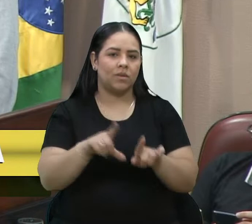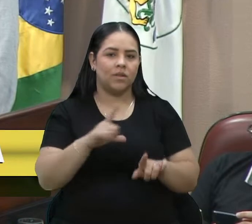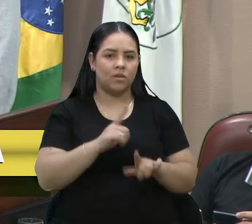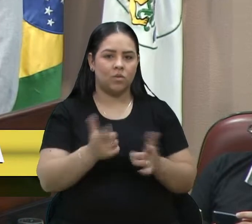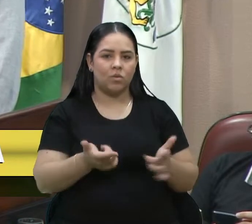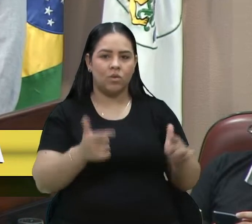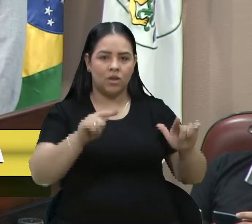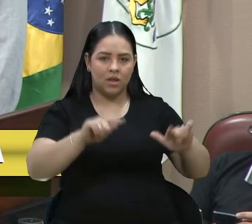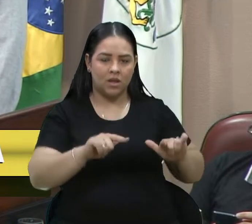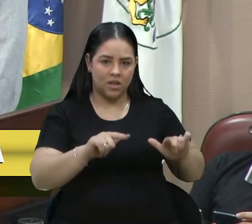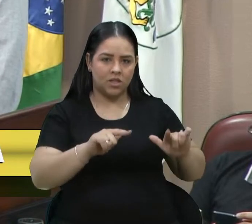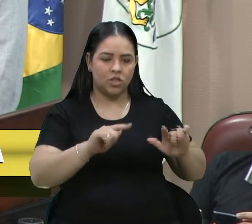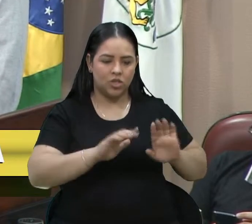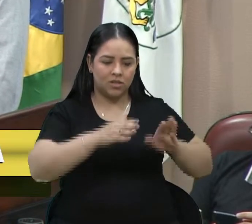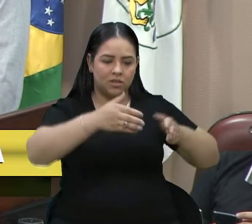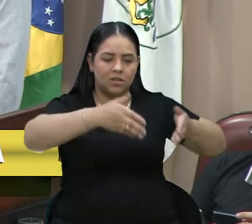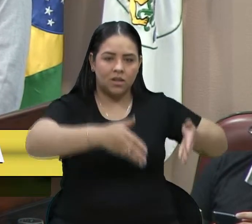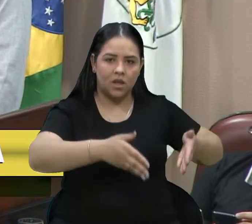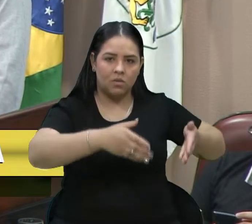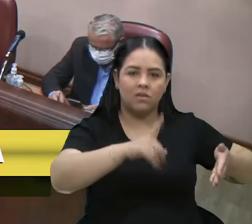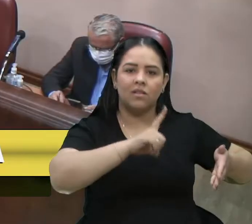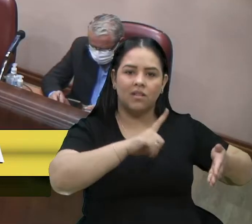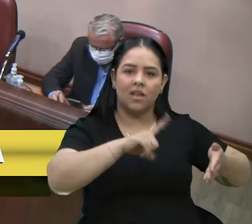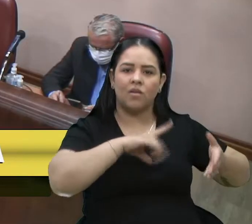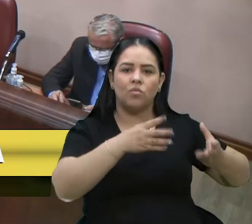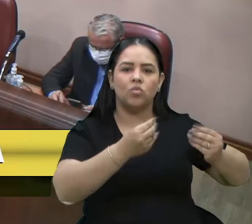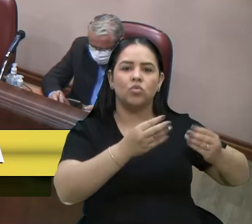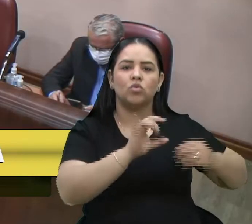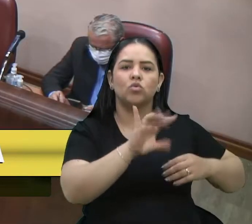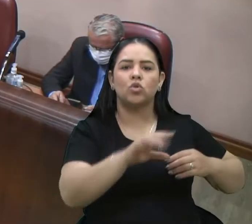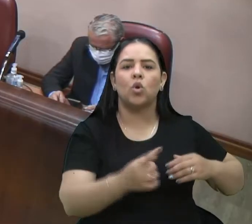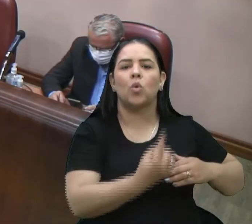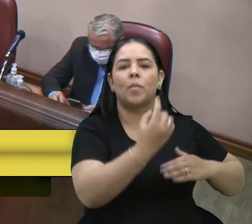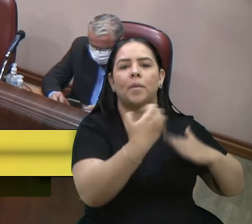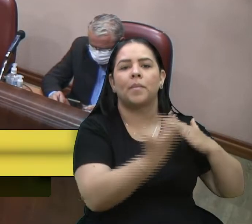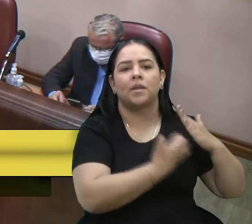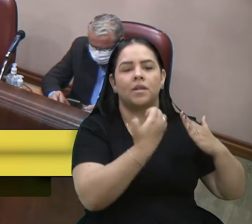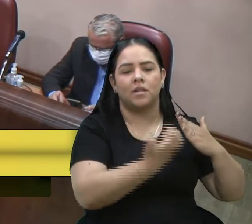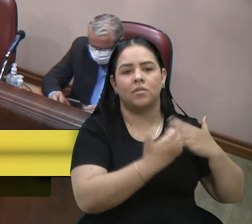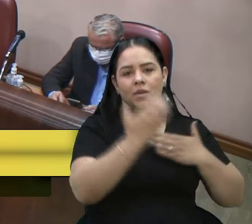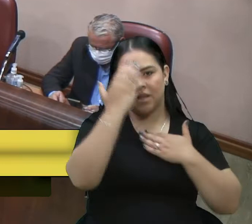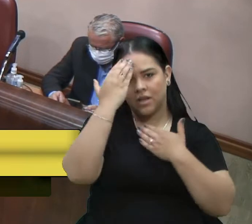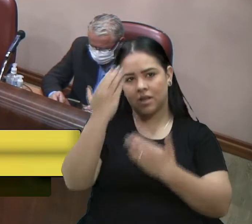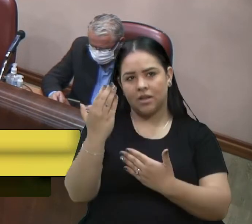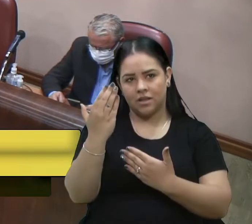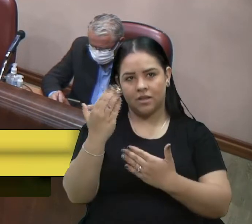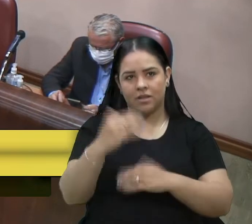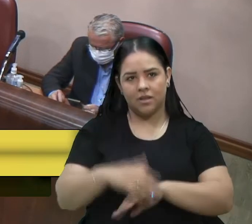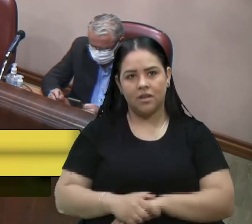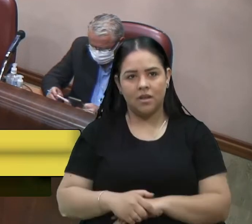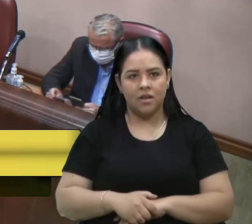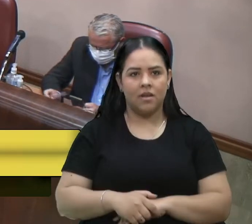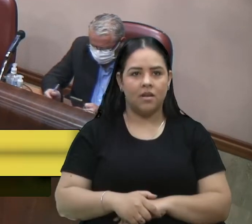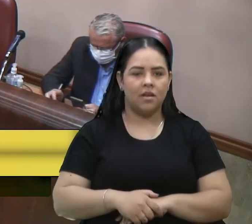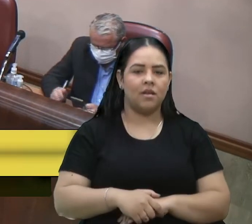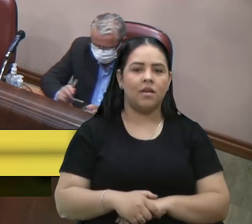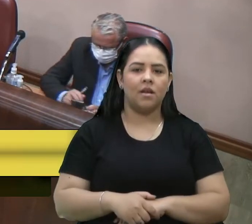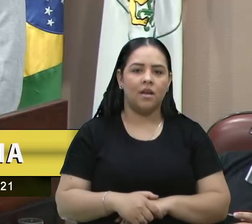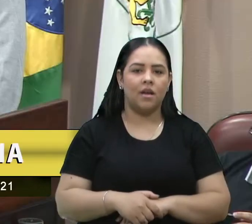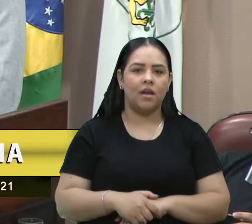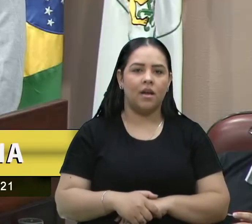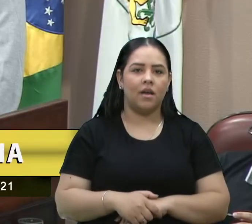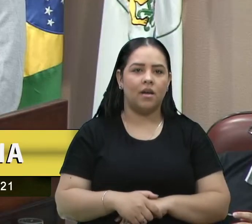onde, mais uma vez, aqui, agradecer ao prefeito Adilode Domênico, que comprou a ideia, mandou a lei que tem que vir via